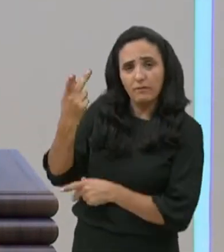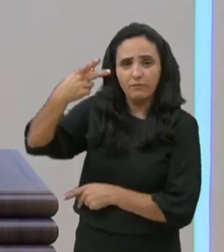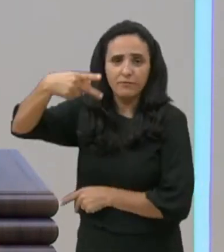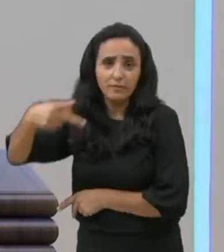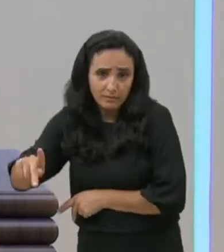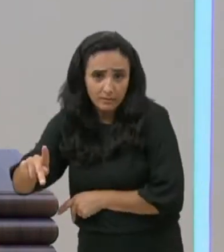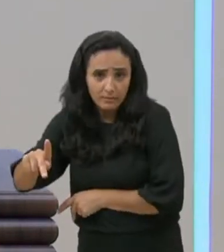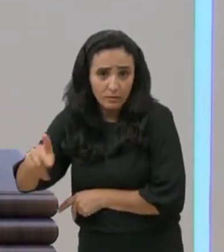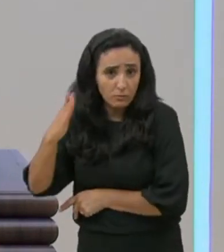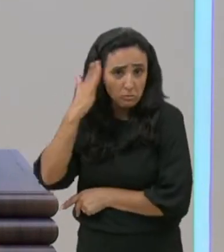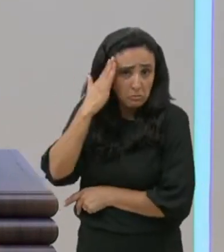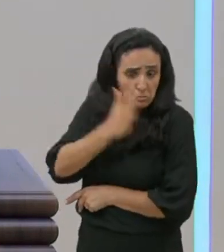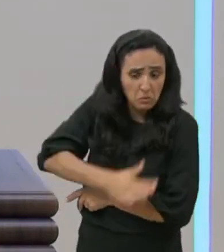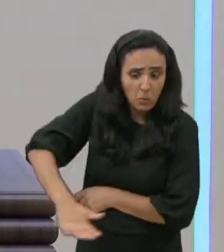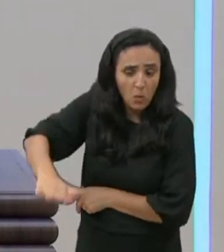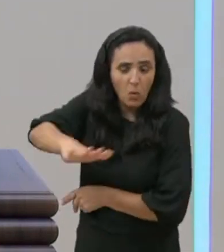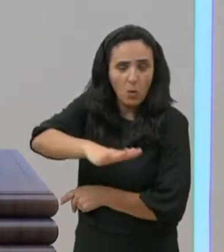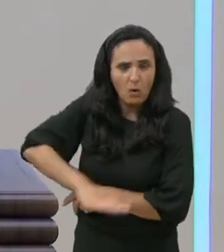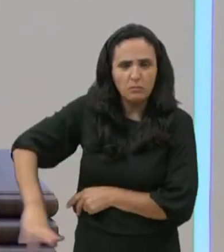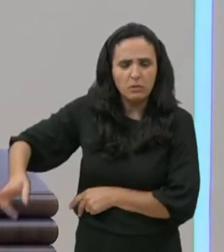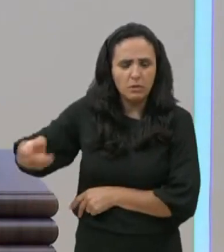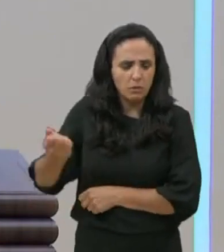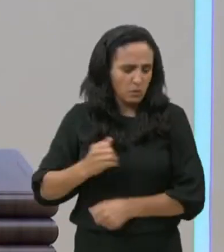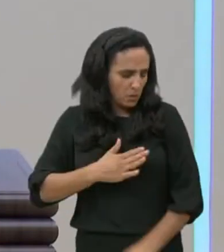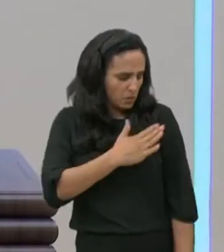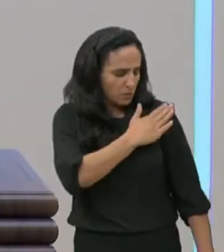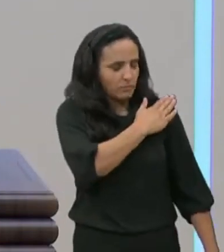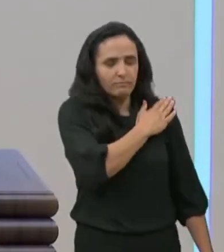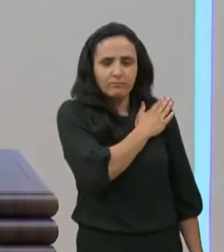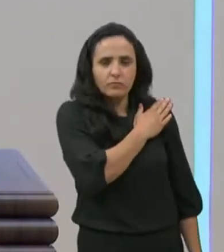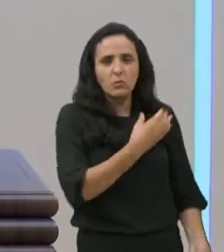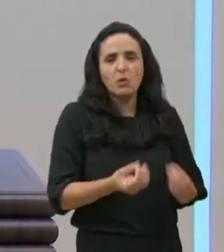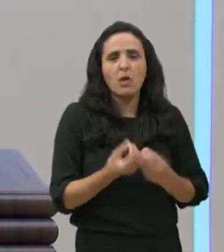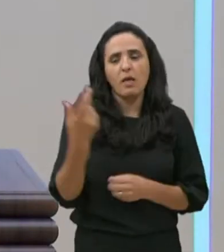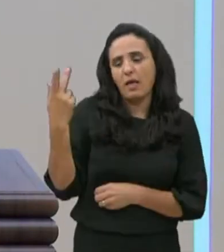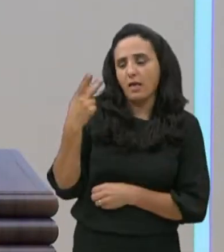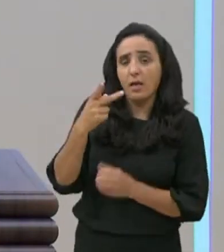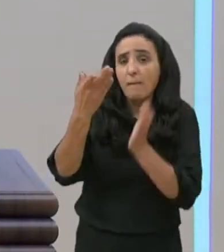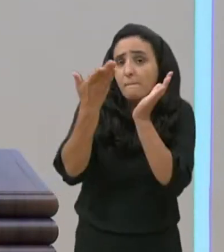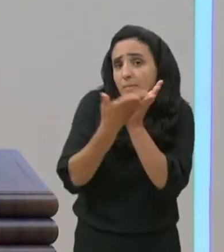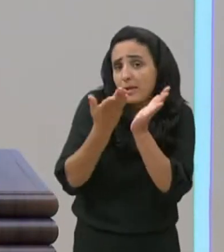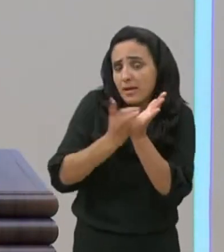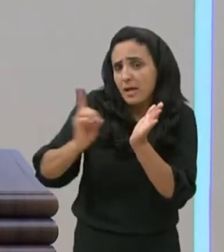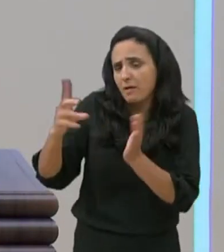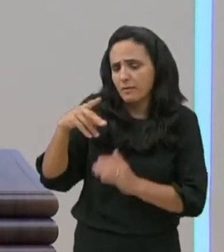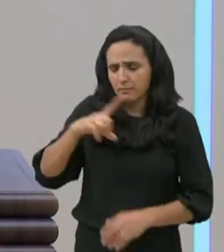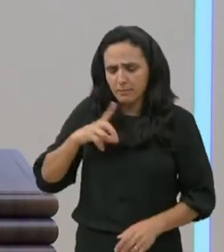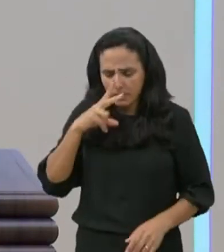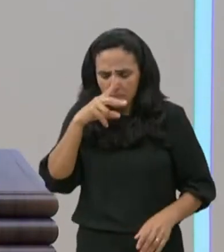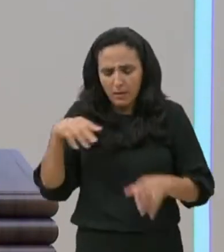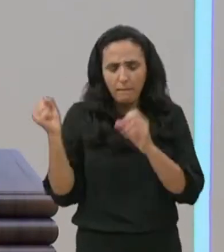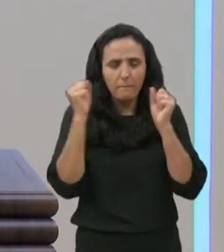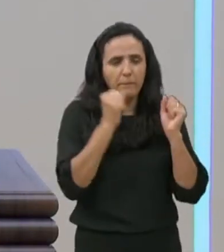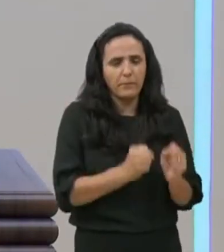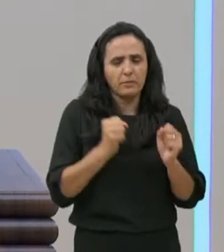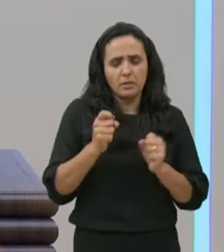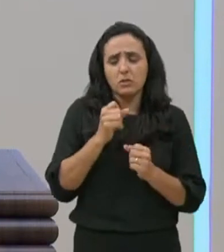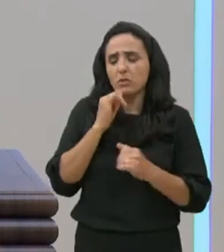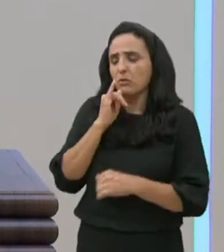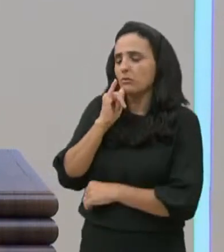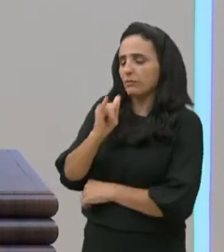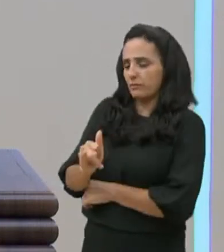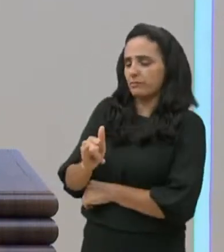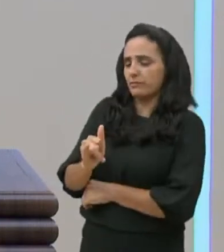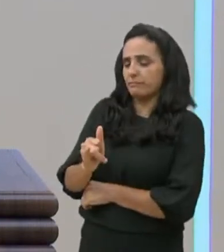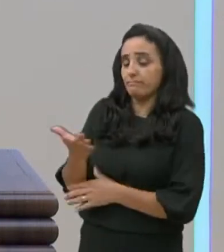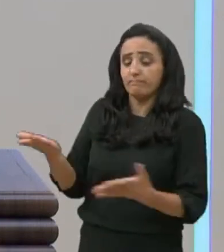entendo Jesus, o que é autoridade, eu entendo, que a hierarquia, e a tua palavra, tem poder, se tu disseres